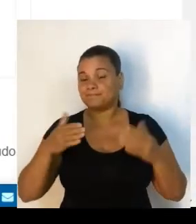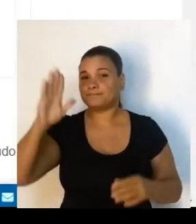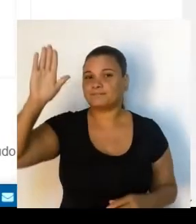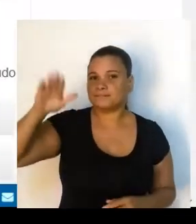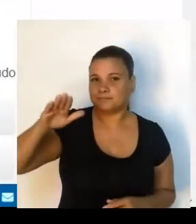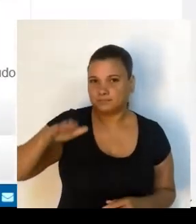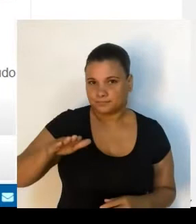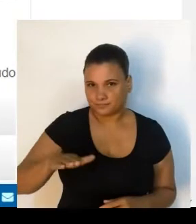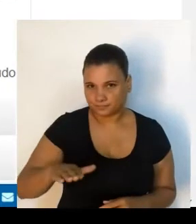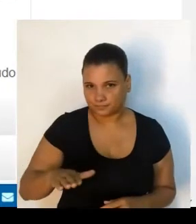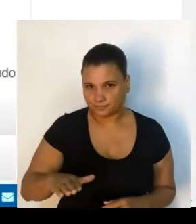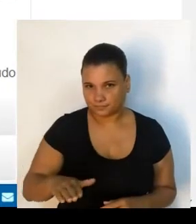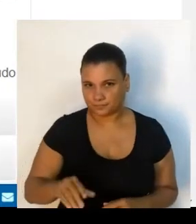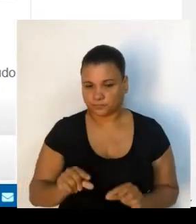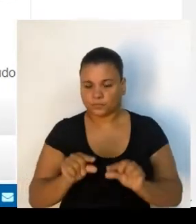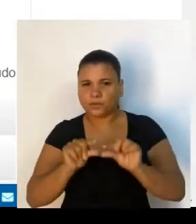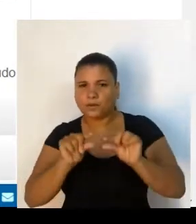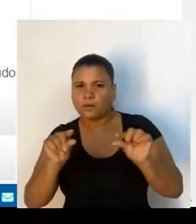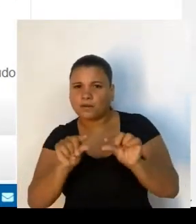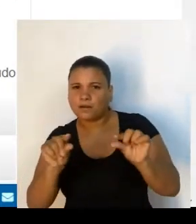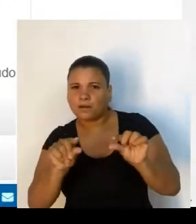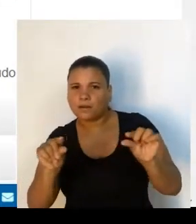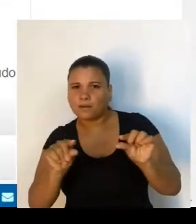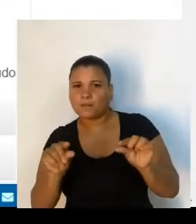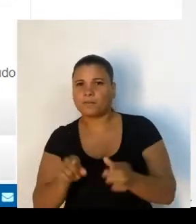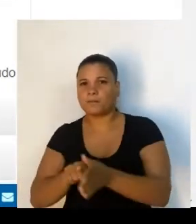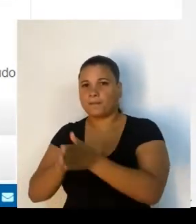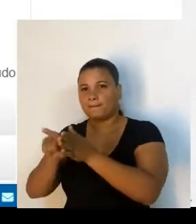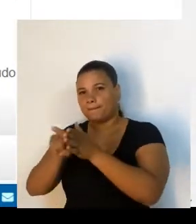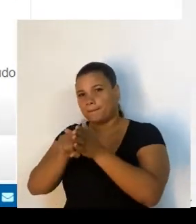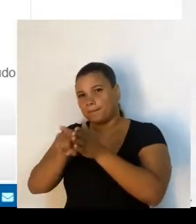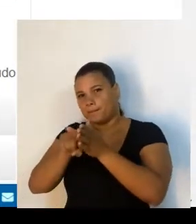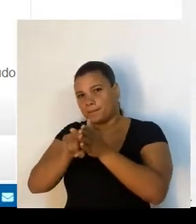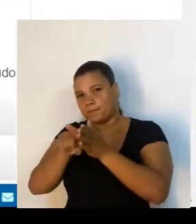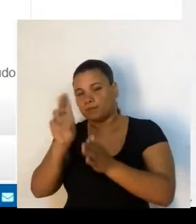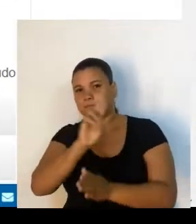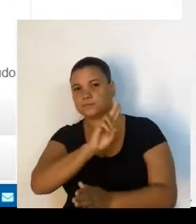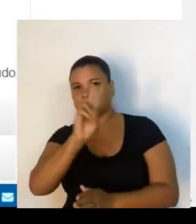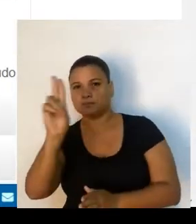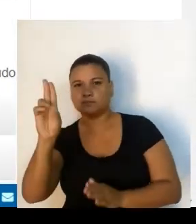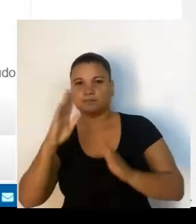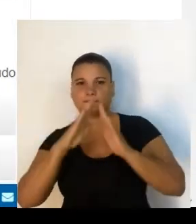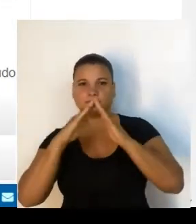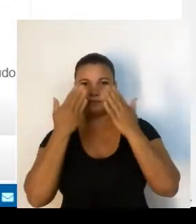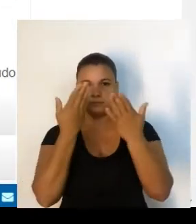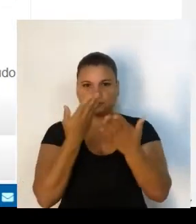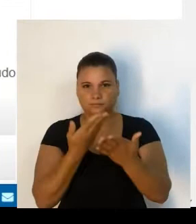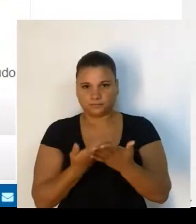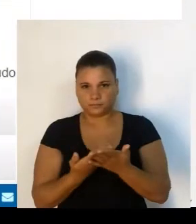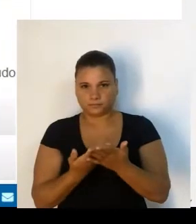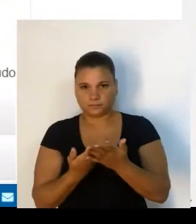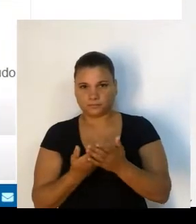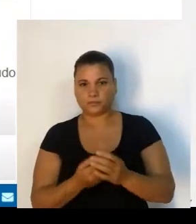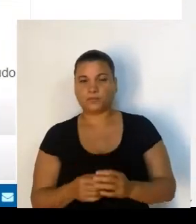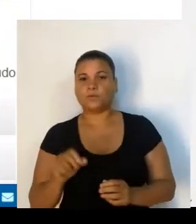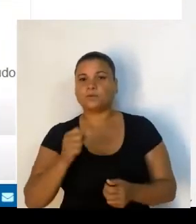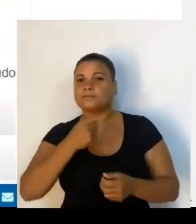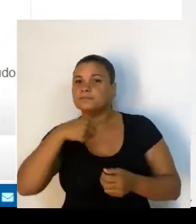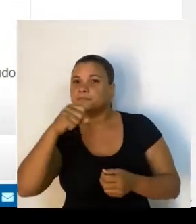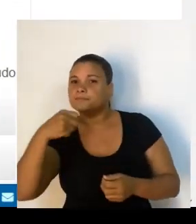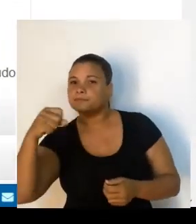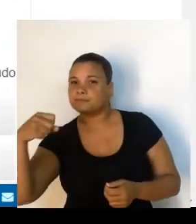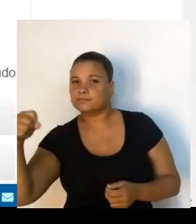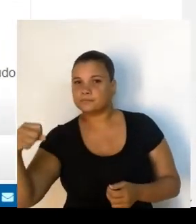rolaremos para baixo e iremos clicar na caixa de buscas para digitarmos o nome da escola onde estudamos.